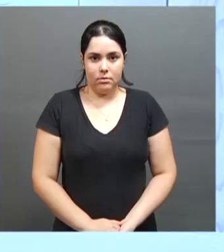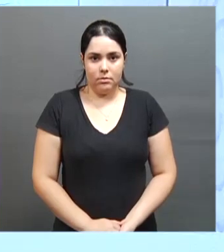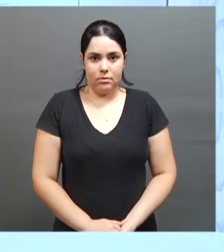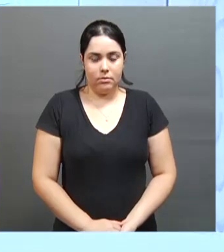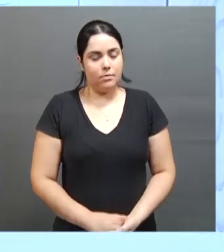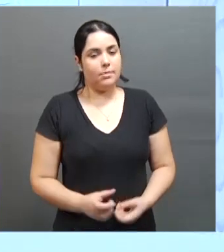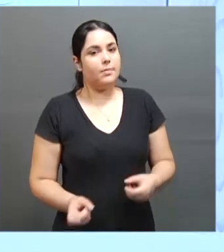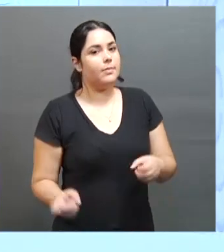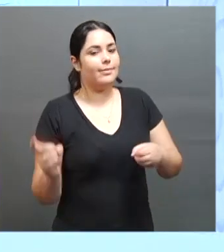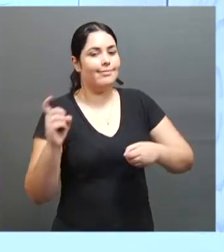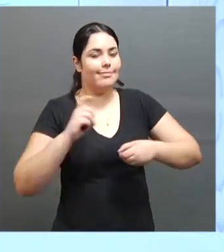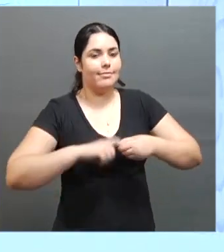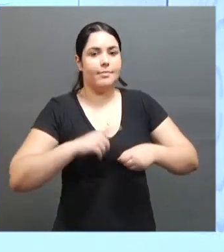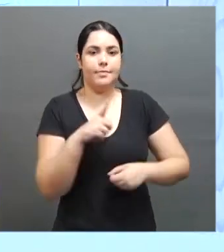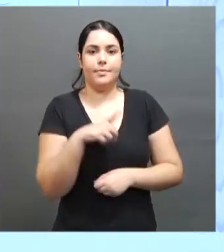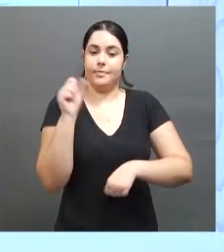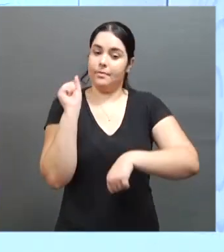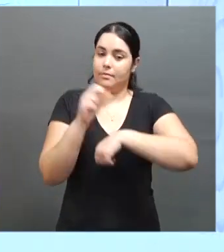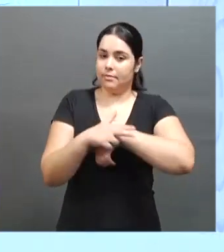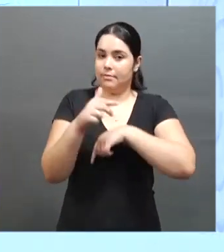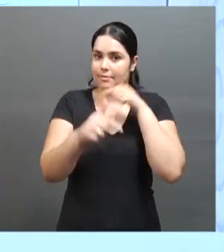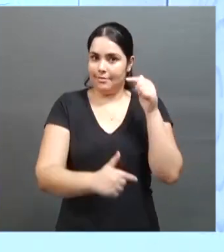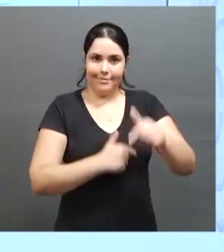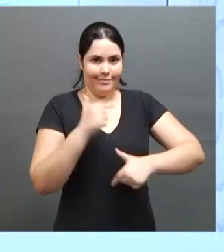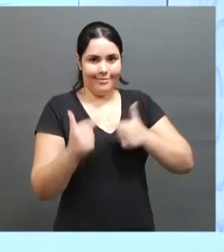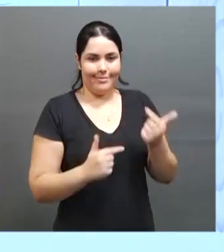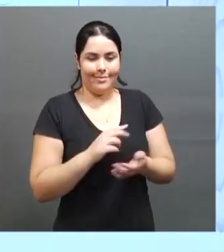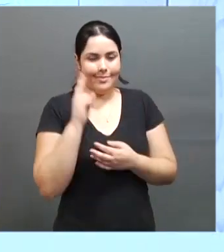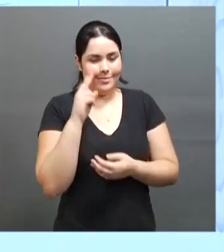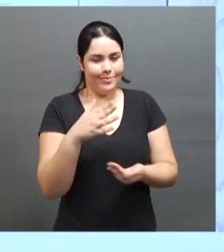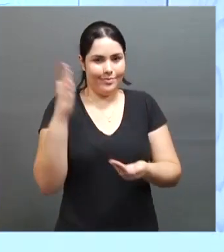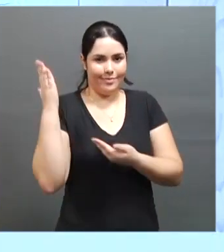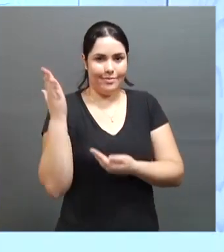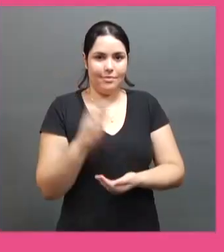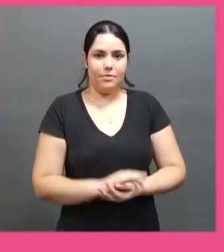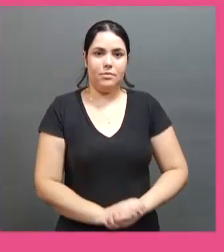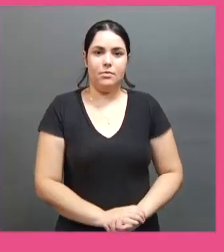Estamos de volta e tem vaga no mercado de trabalho. Olha só.